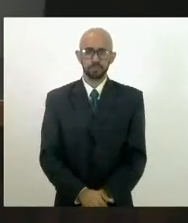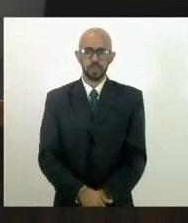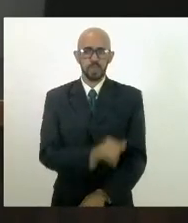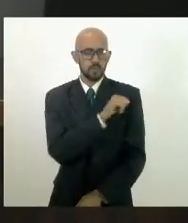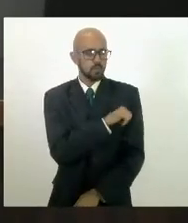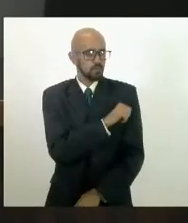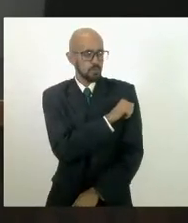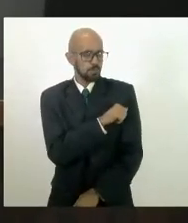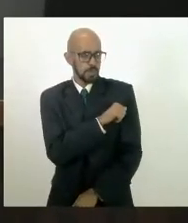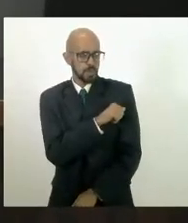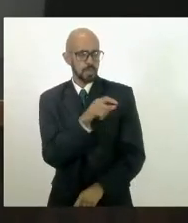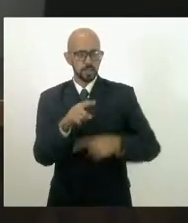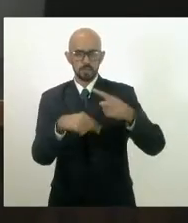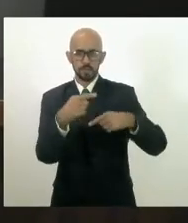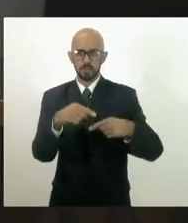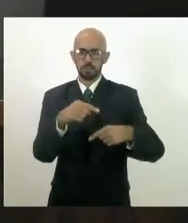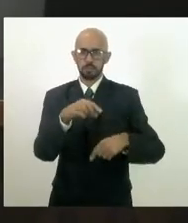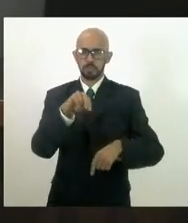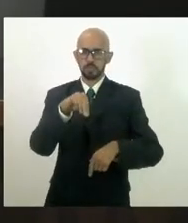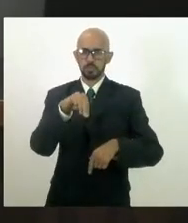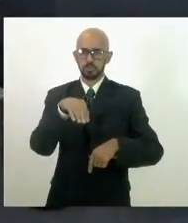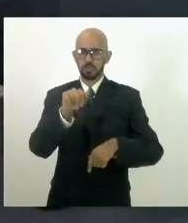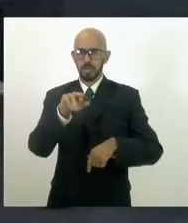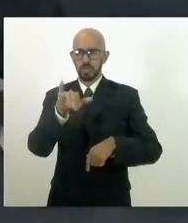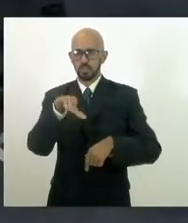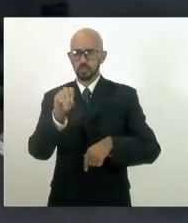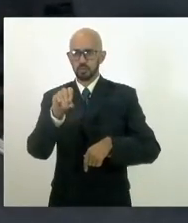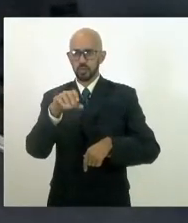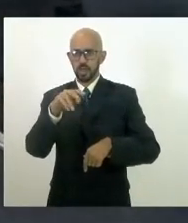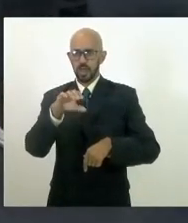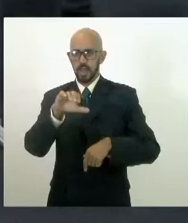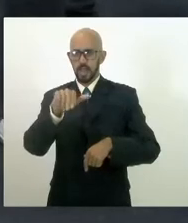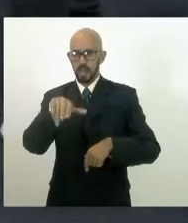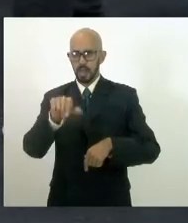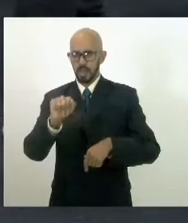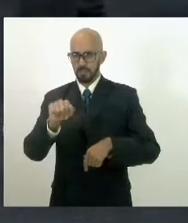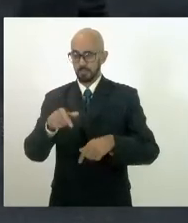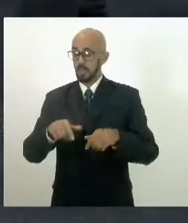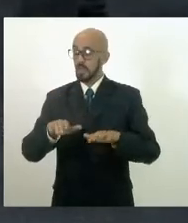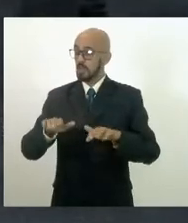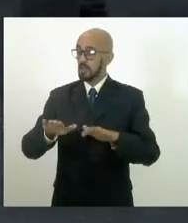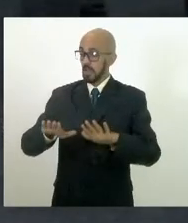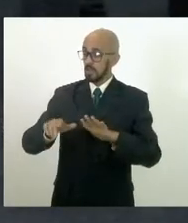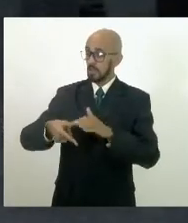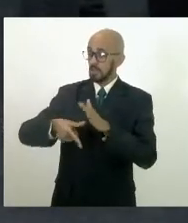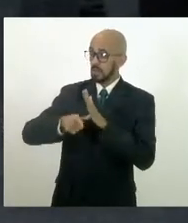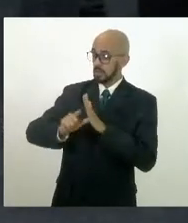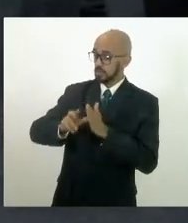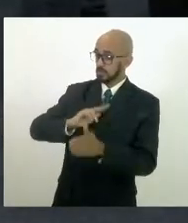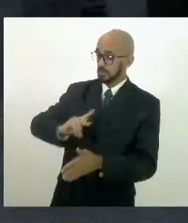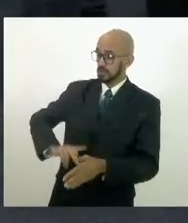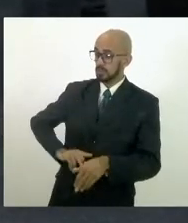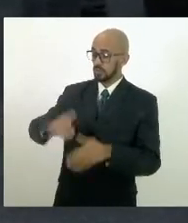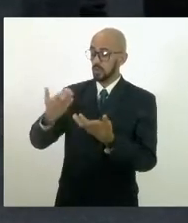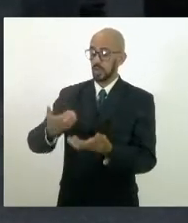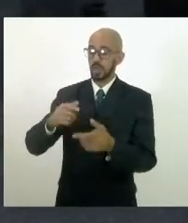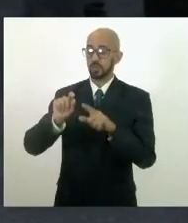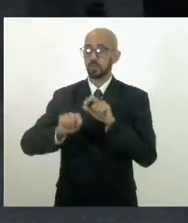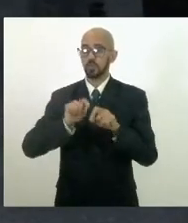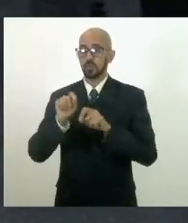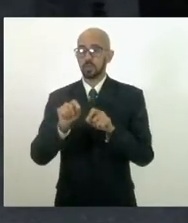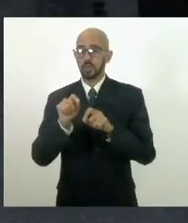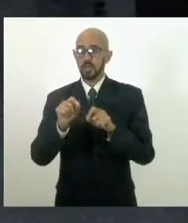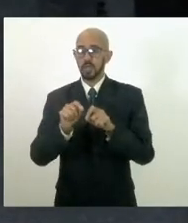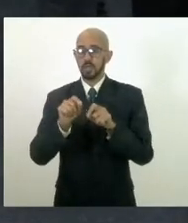Márcio Canella. Presidente, antes de fazer minha declaração, eu queria deixar aqui